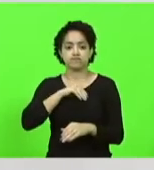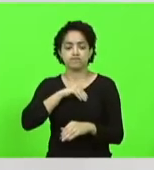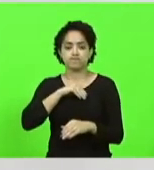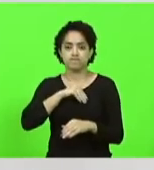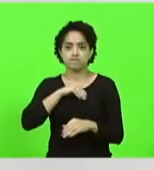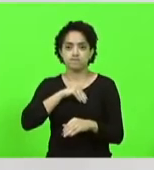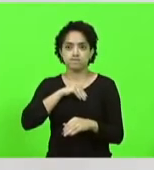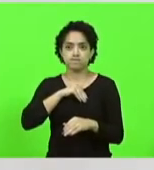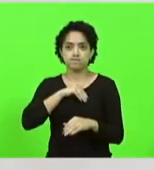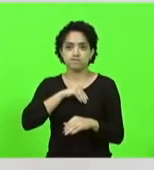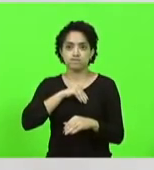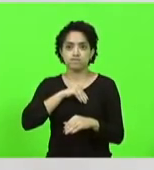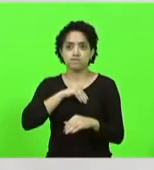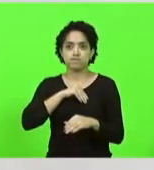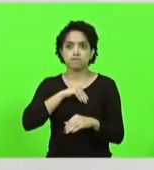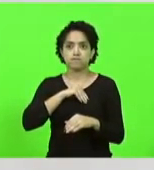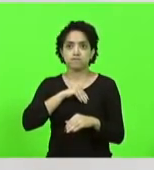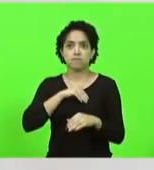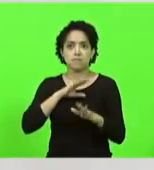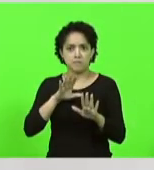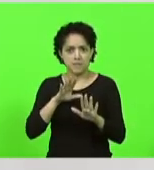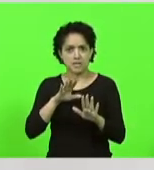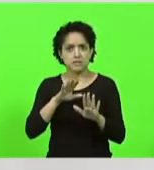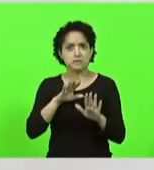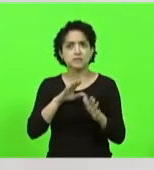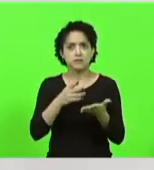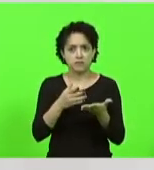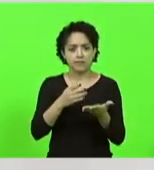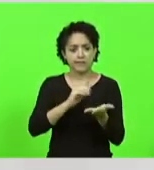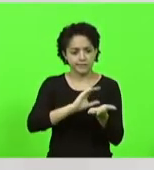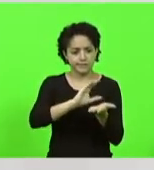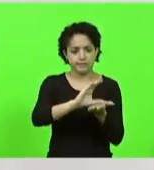não como vale de gasolina mais de cinco pau